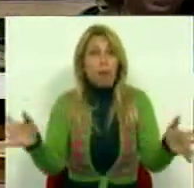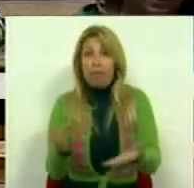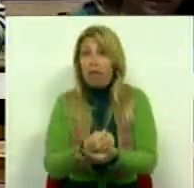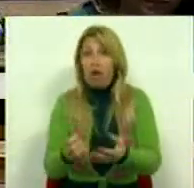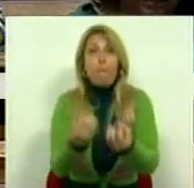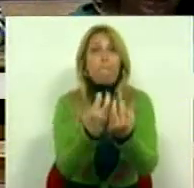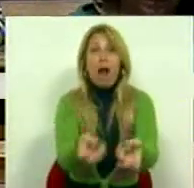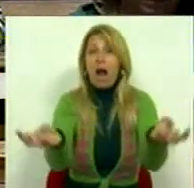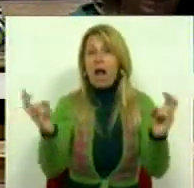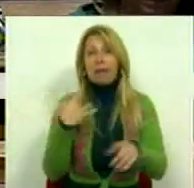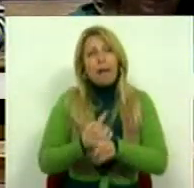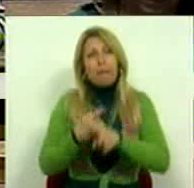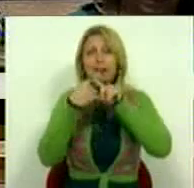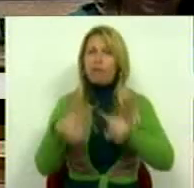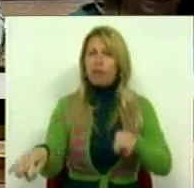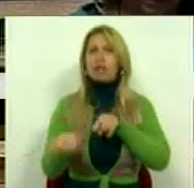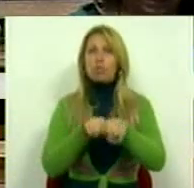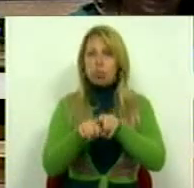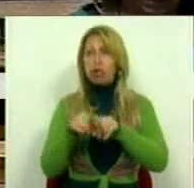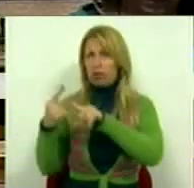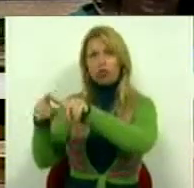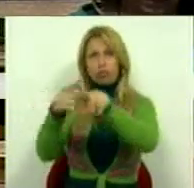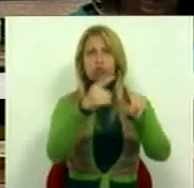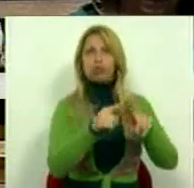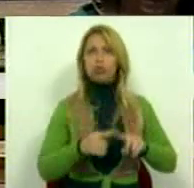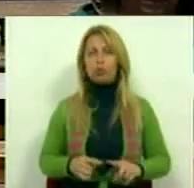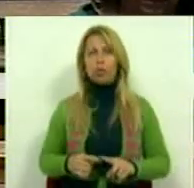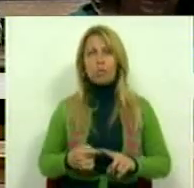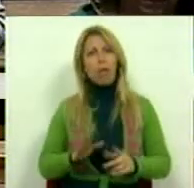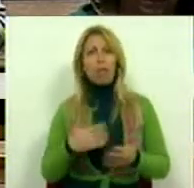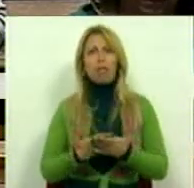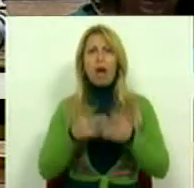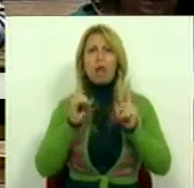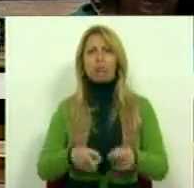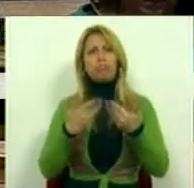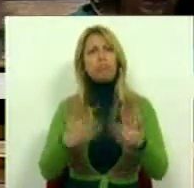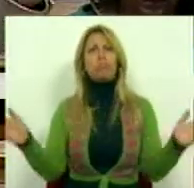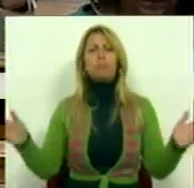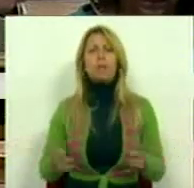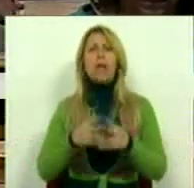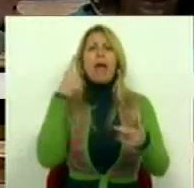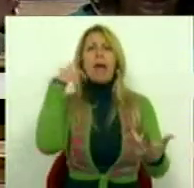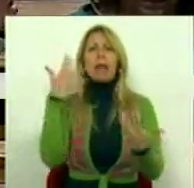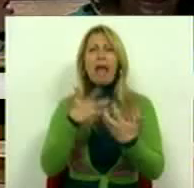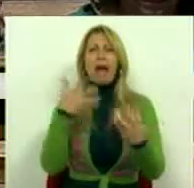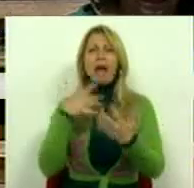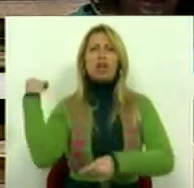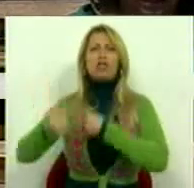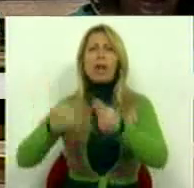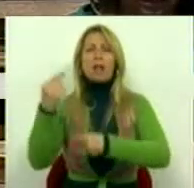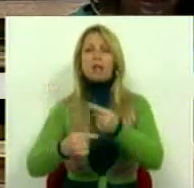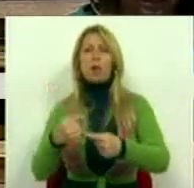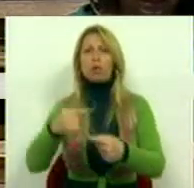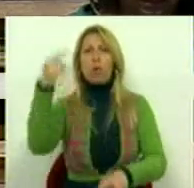políticas que aqui nos dividem, abrir uma guerra de gerações e numa única intervenção,